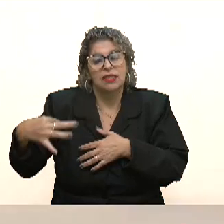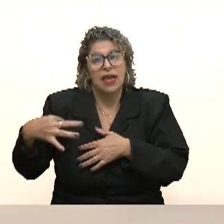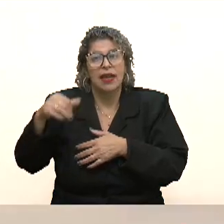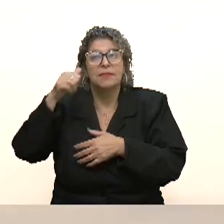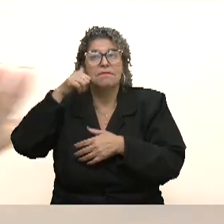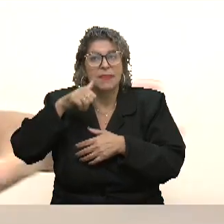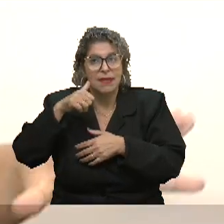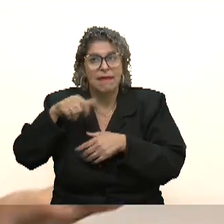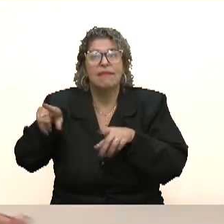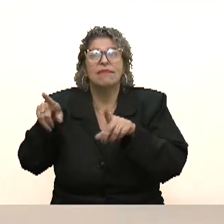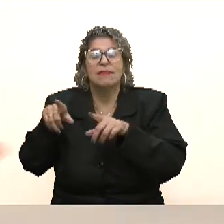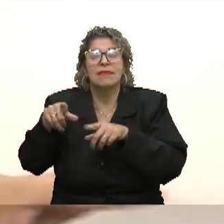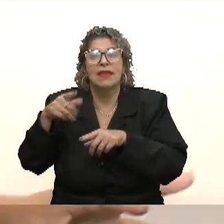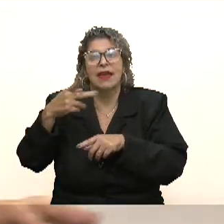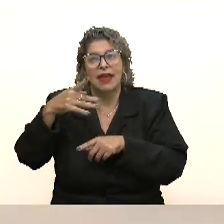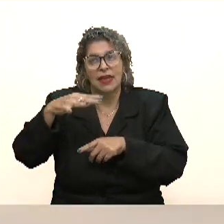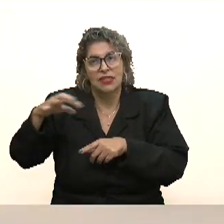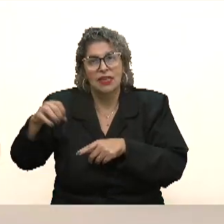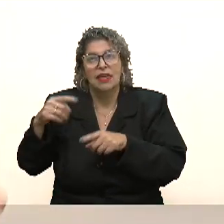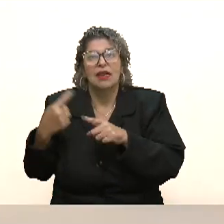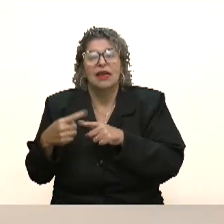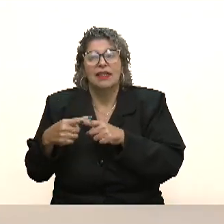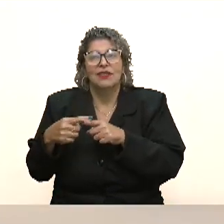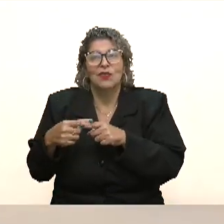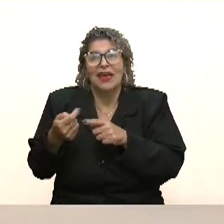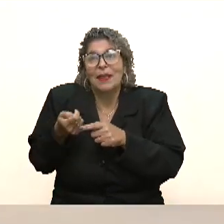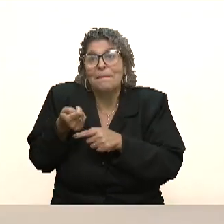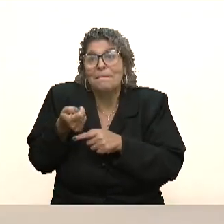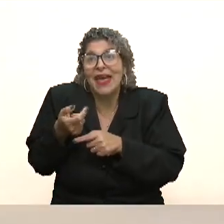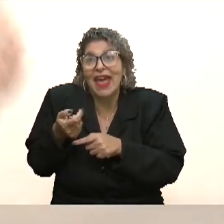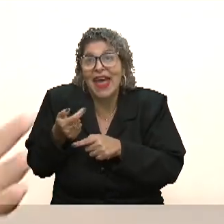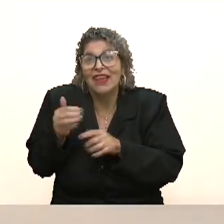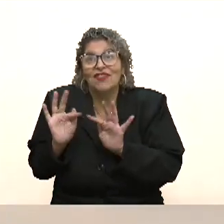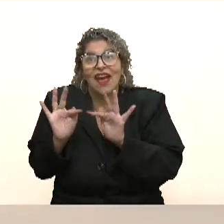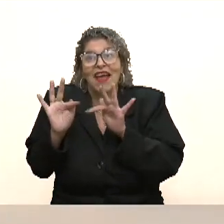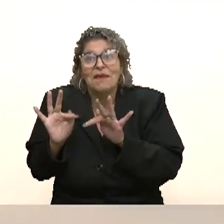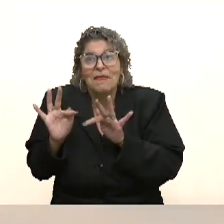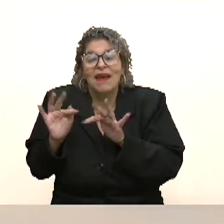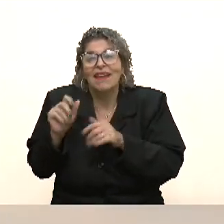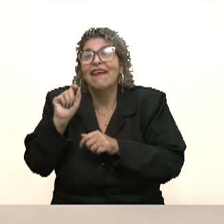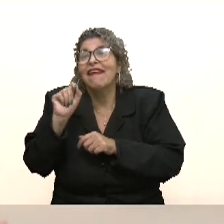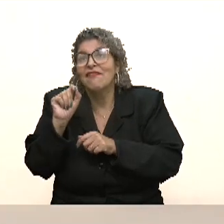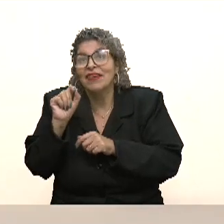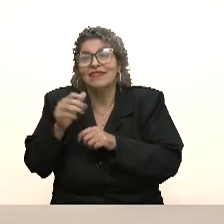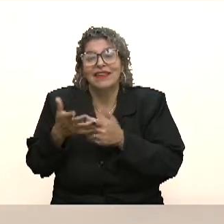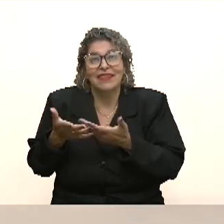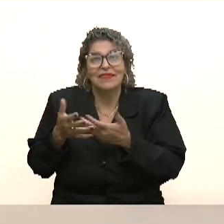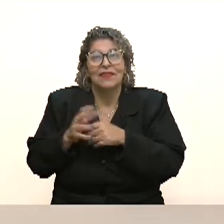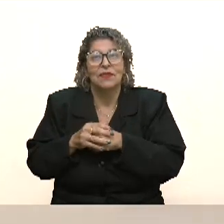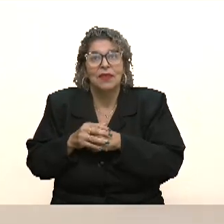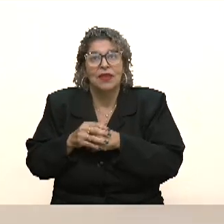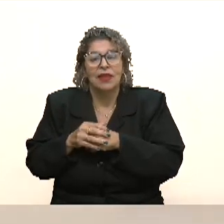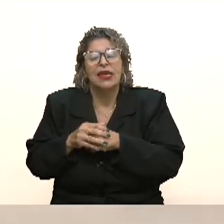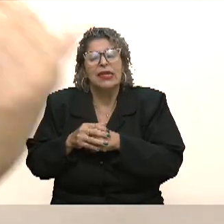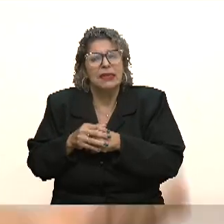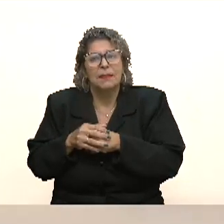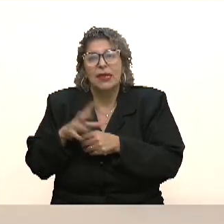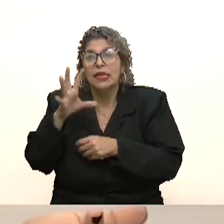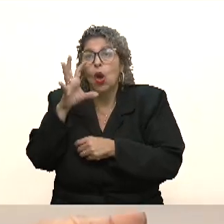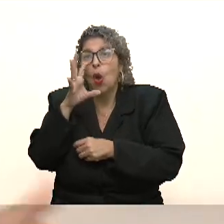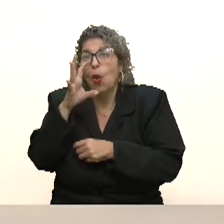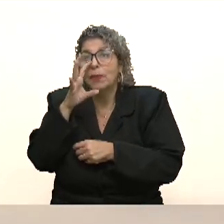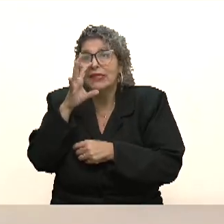pode vir a ser nos 42 do segundo tempo. Então, tem muita coisa acontecendo. E acompanhar, justamente,